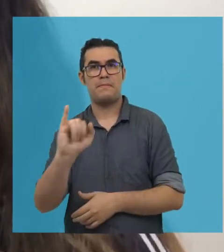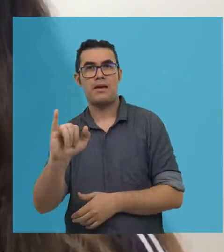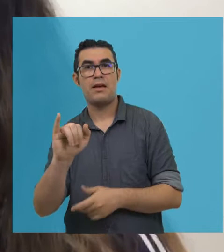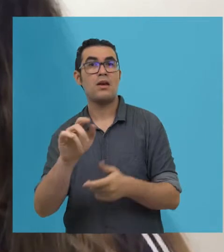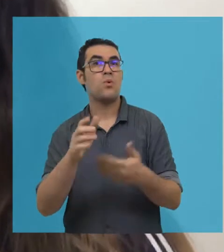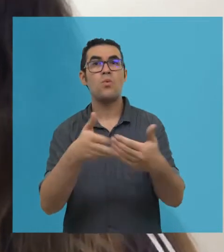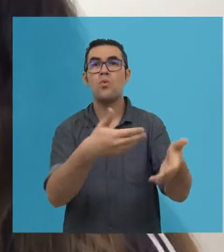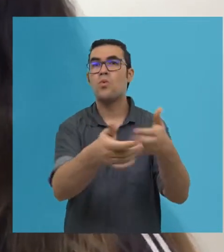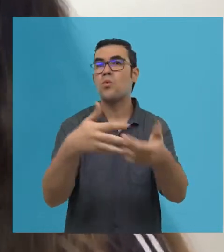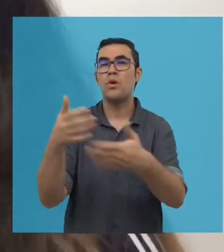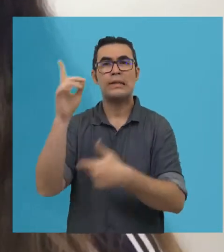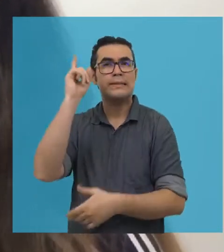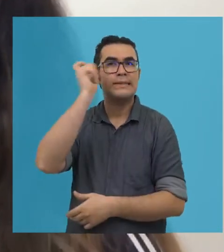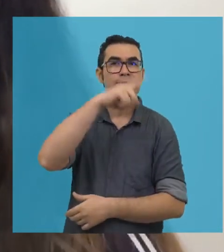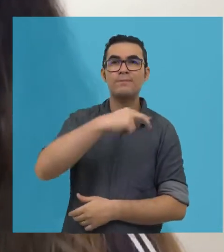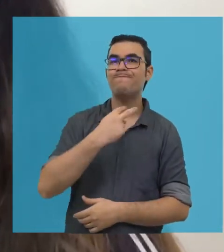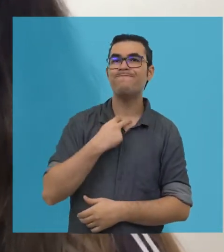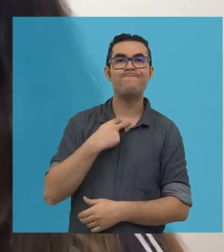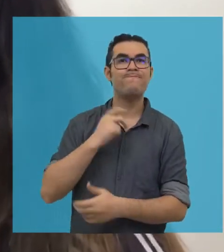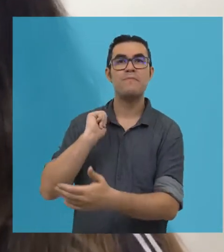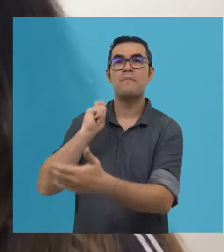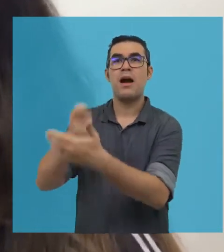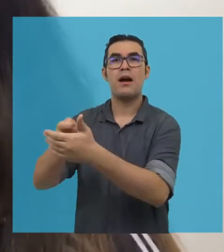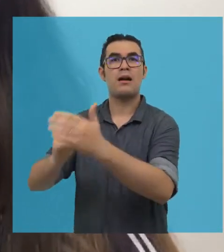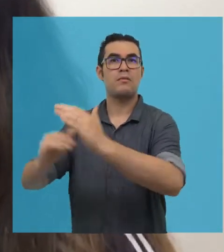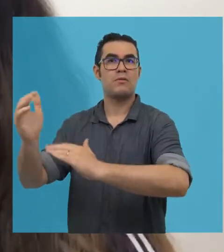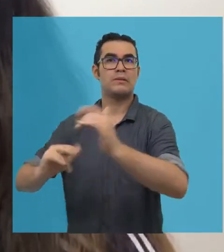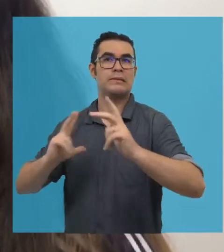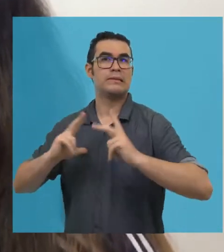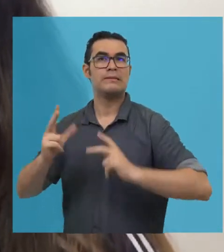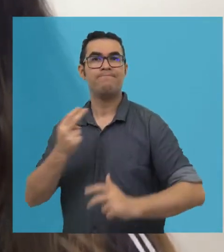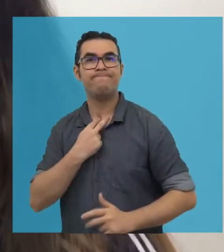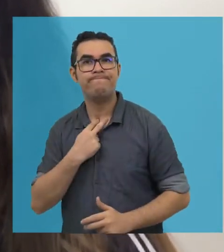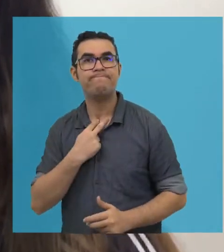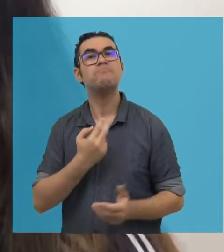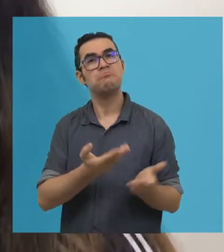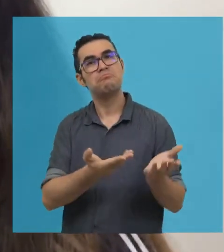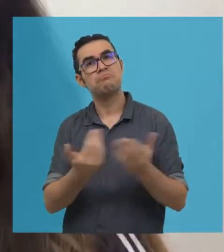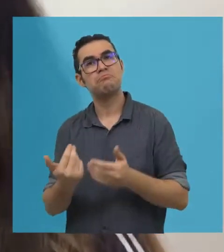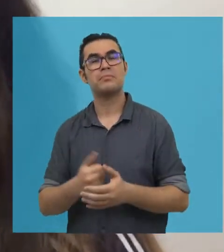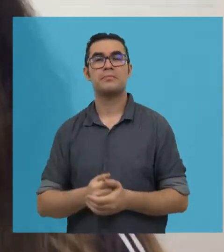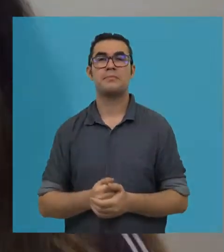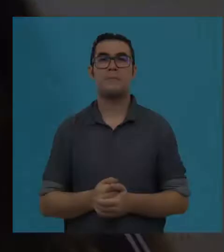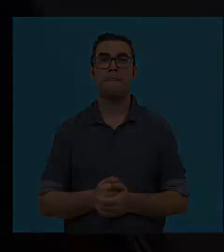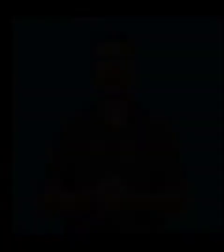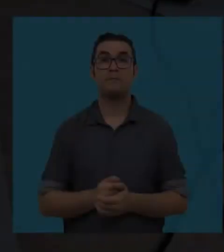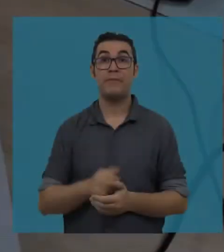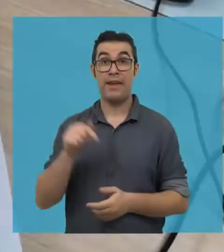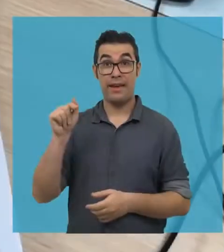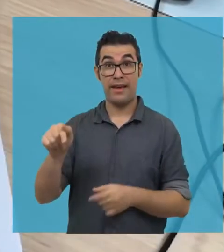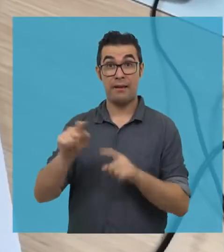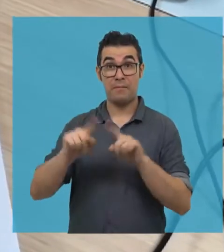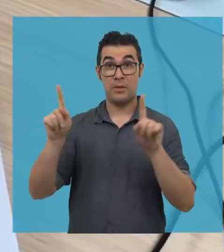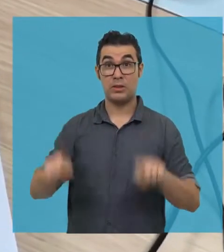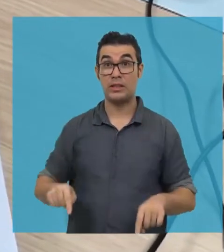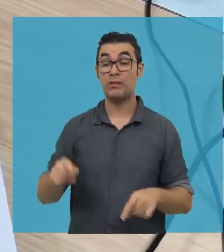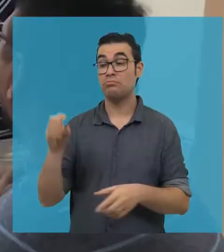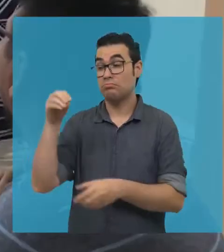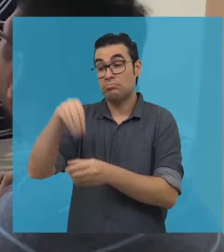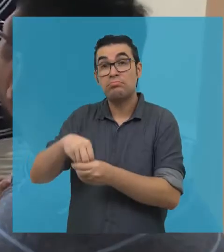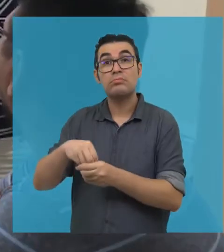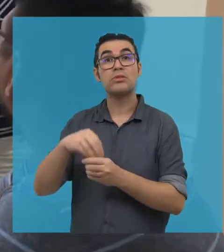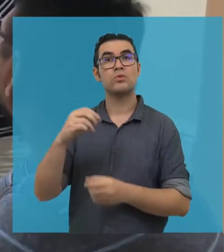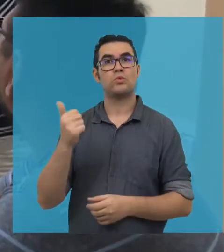têm dificuldade na sua renda para pagar um profissional da área. Então a gente tem esse projeto de educação fiscal. O projeto conta com a